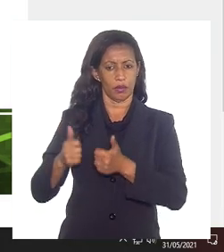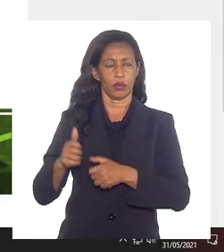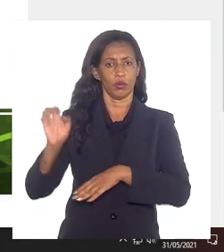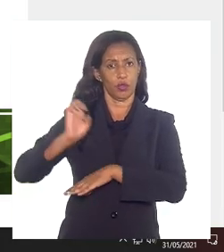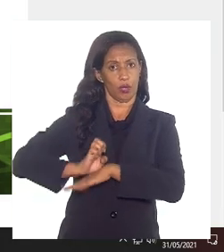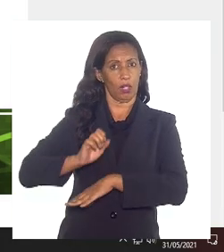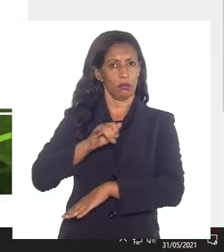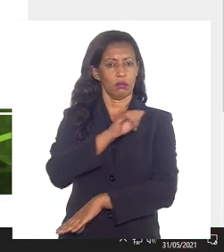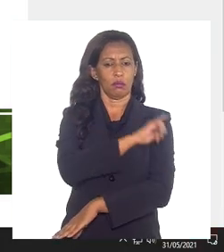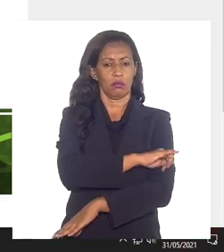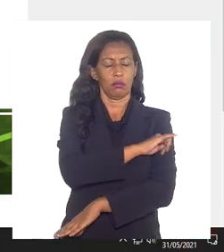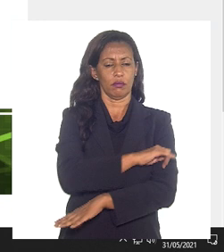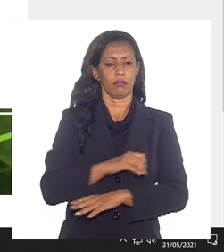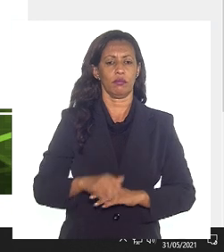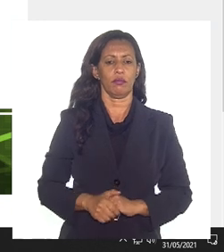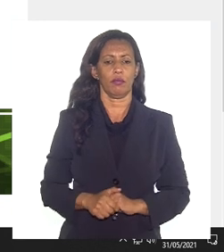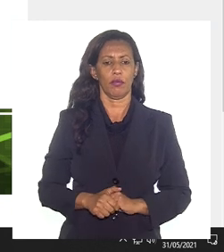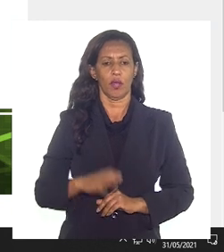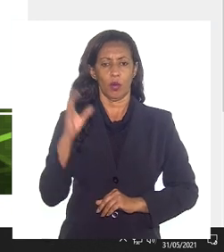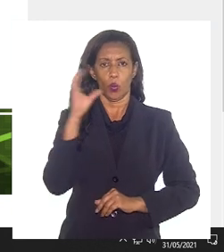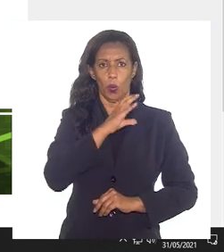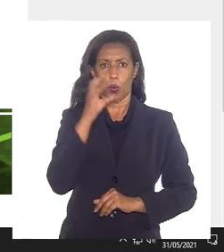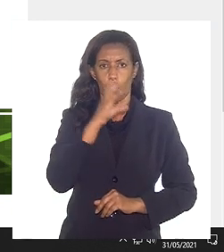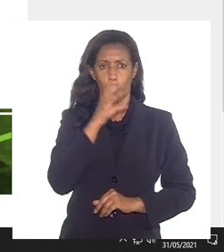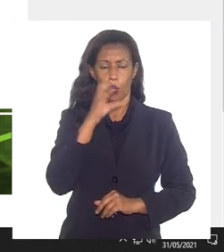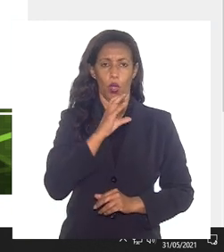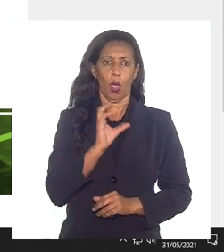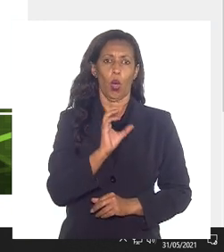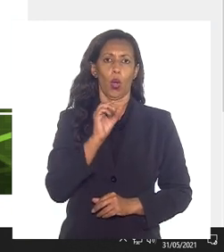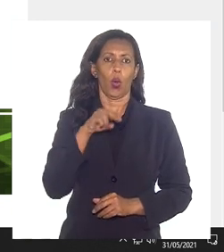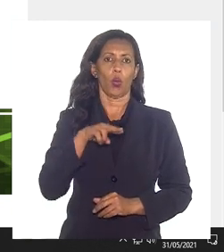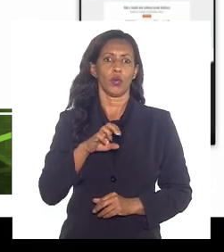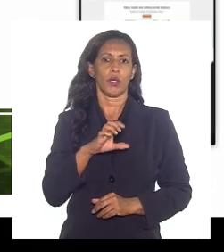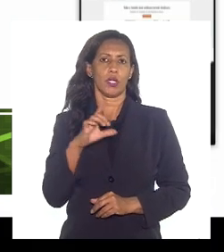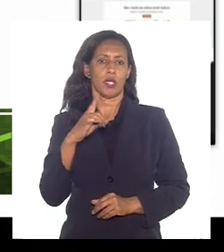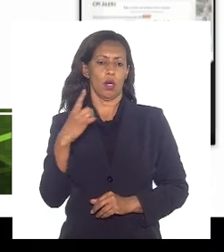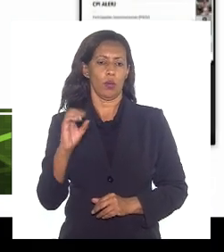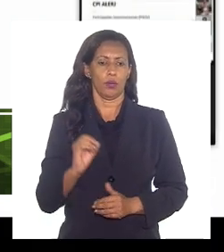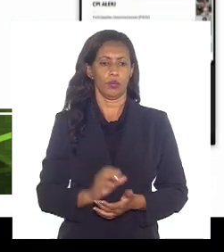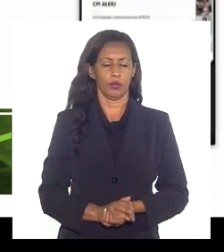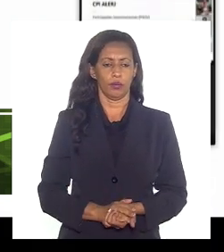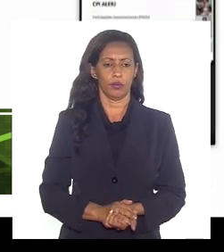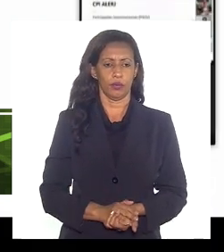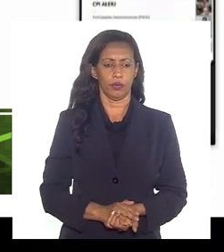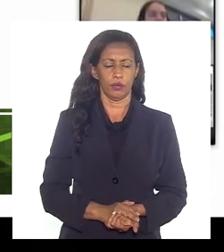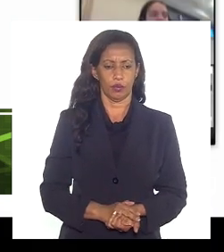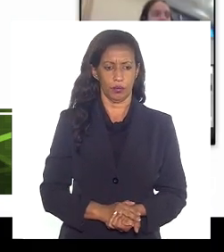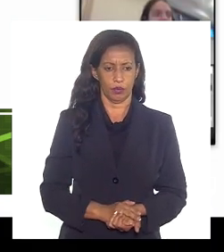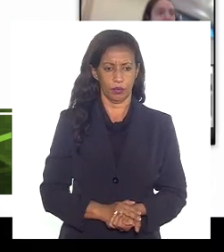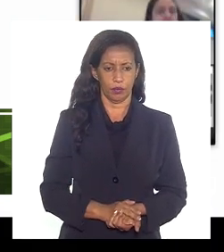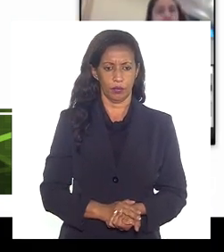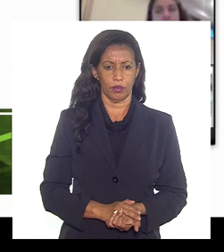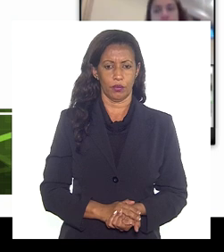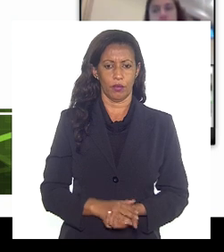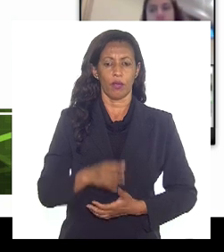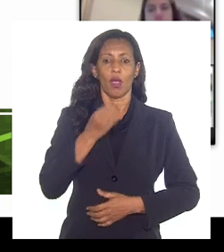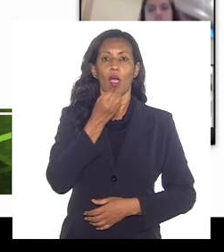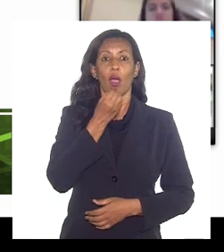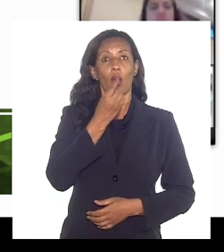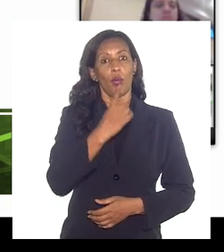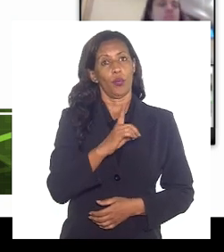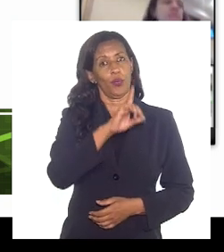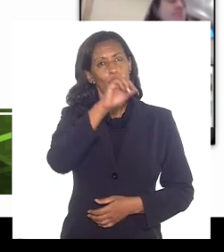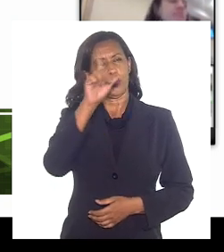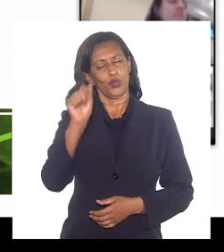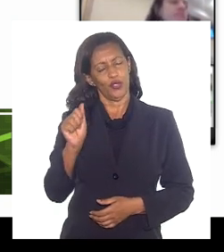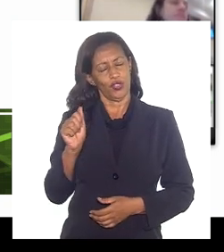Rio de Janeiro em regime de concessão. Com a palavra, Petrobras. Muito bom dia, deputado Luiz Paulo,